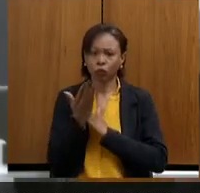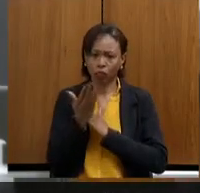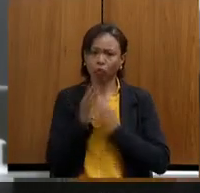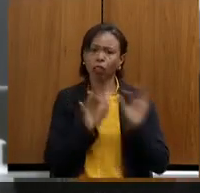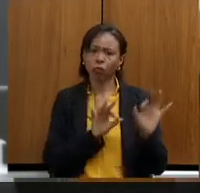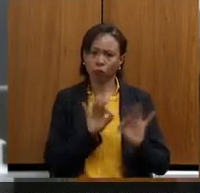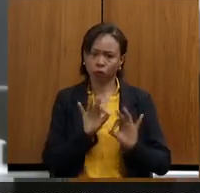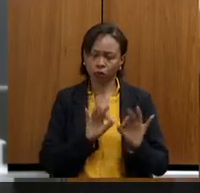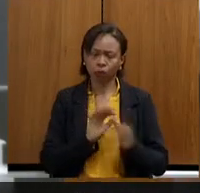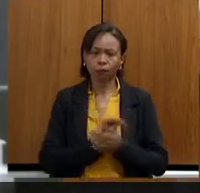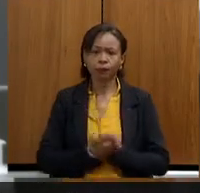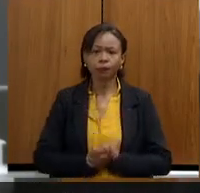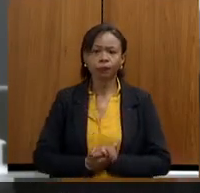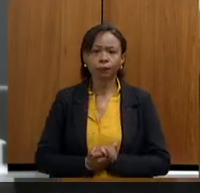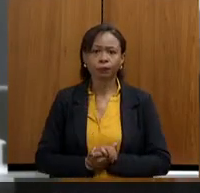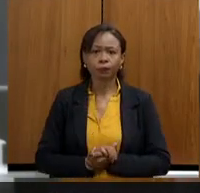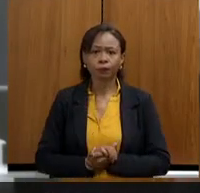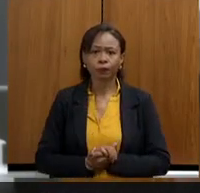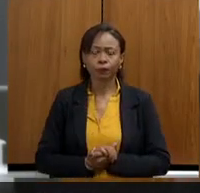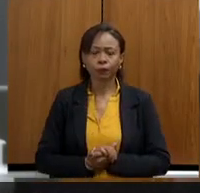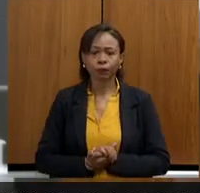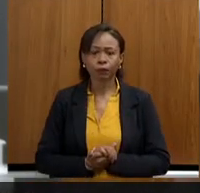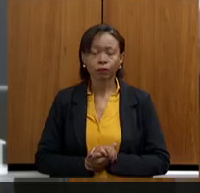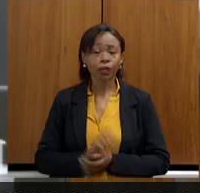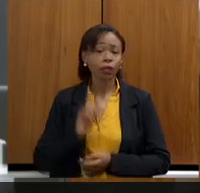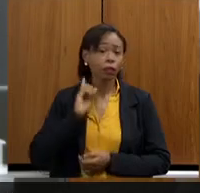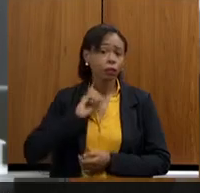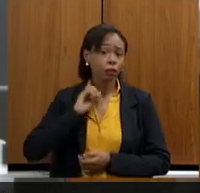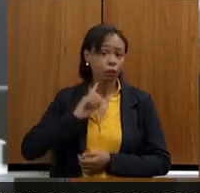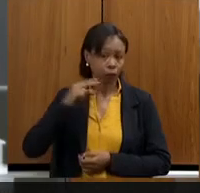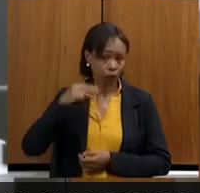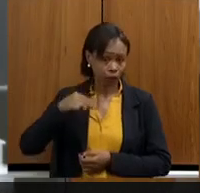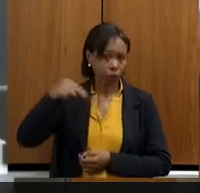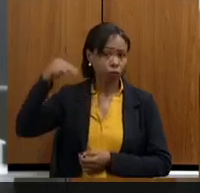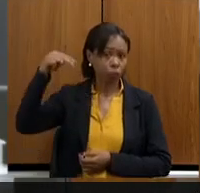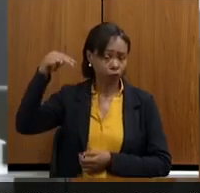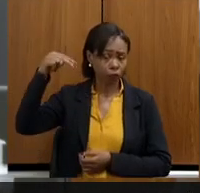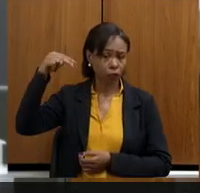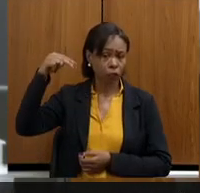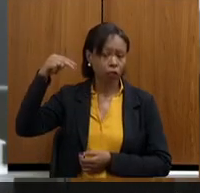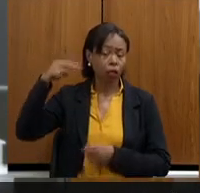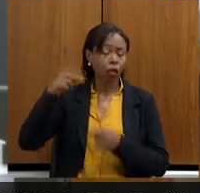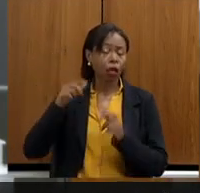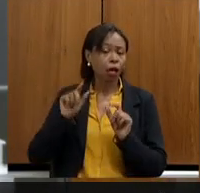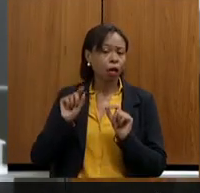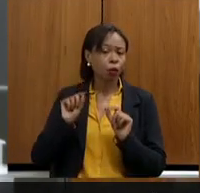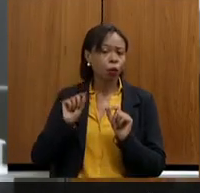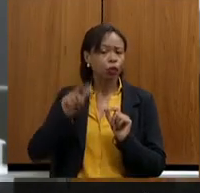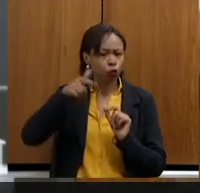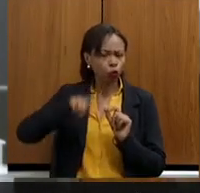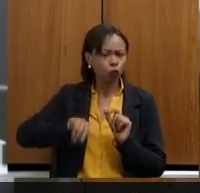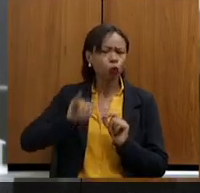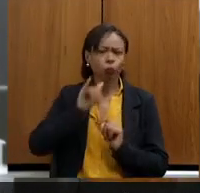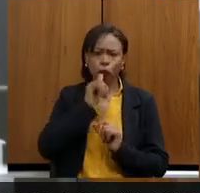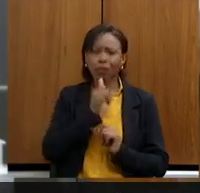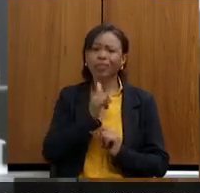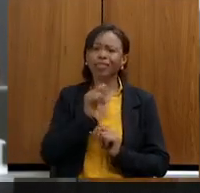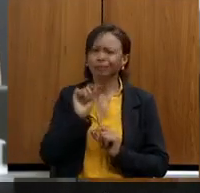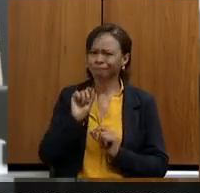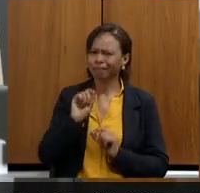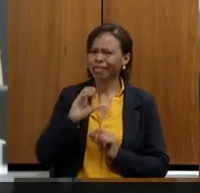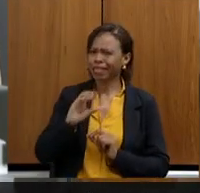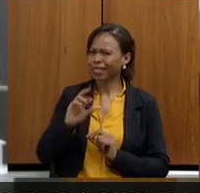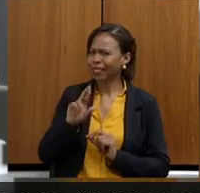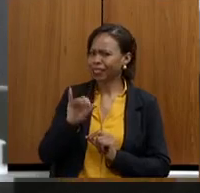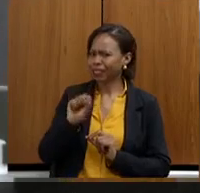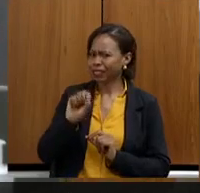Além disso, referenciar rapidamente o norte de Minas, até mencionando novamente crise hídrica, a gente sabe